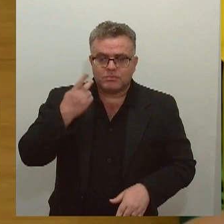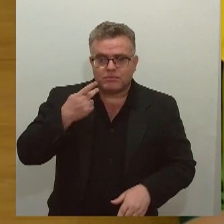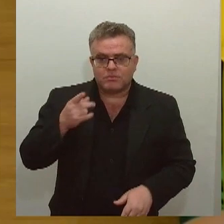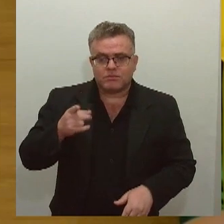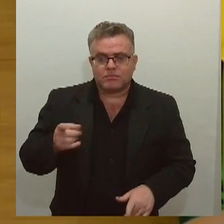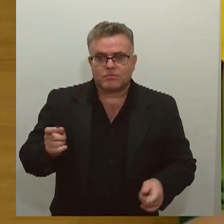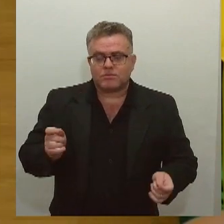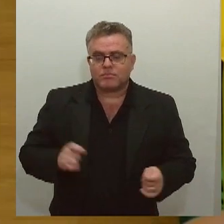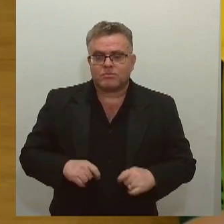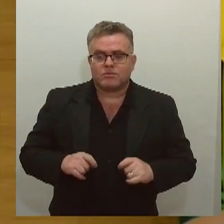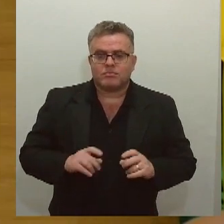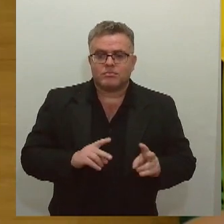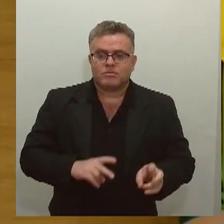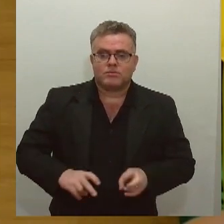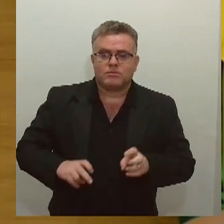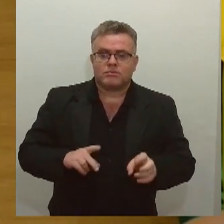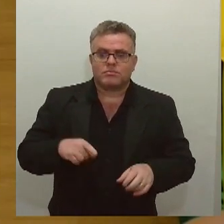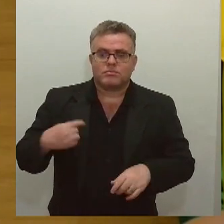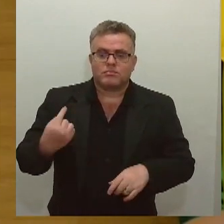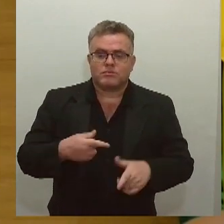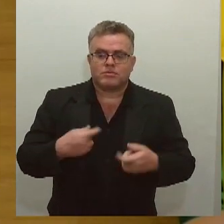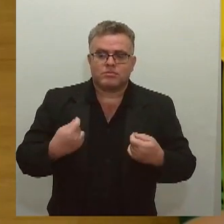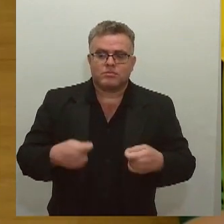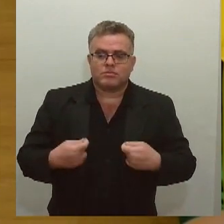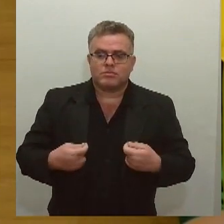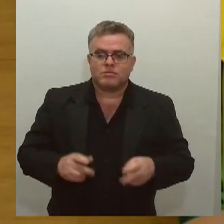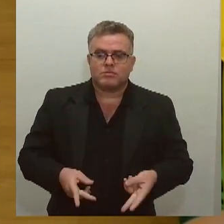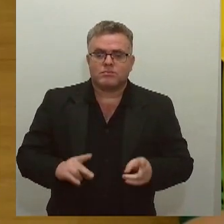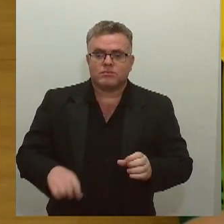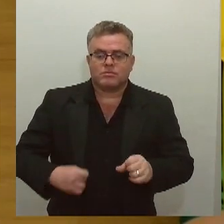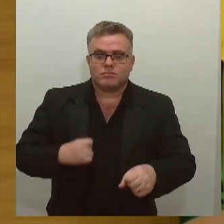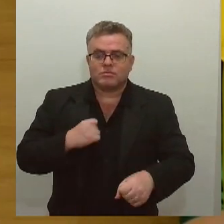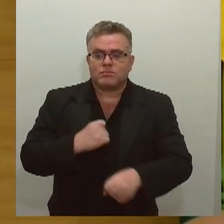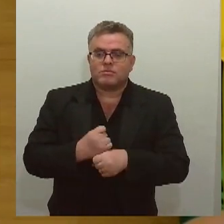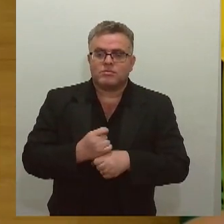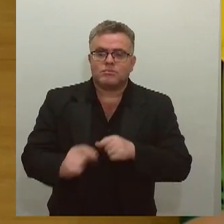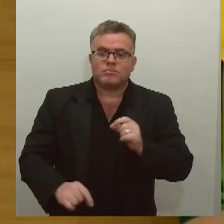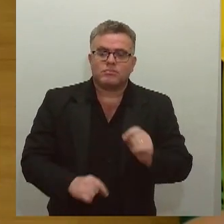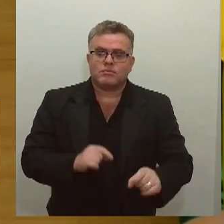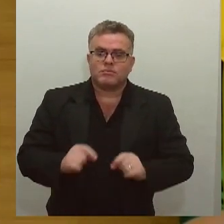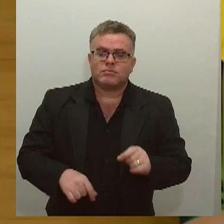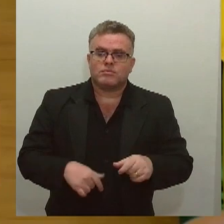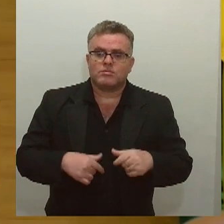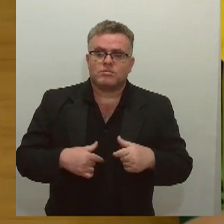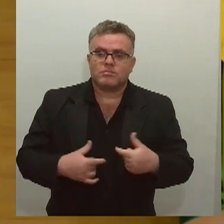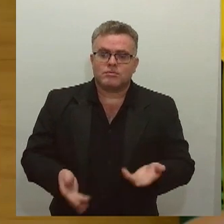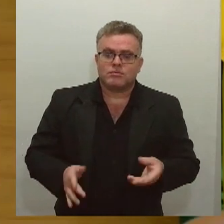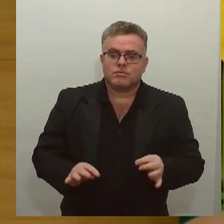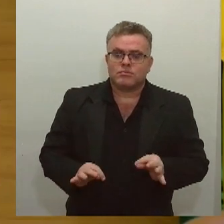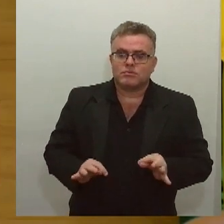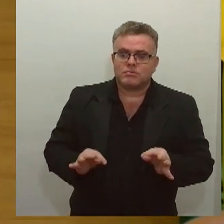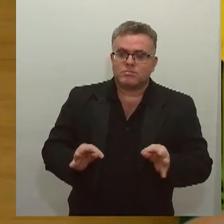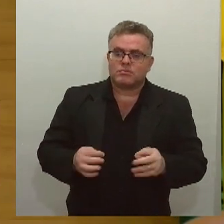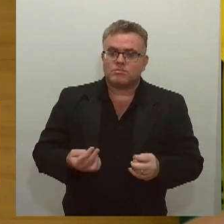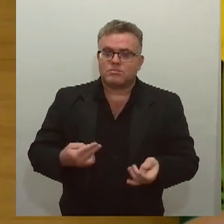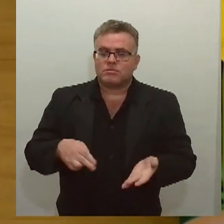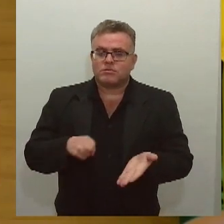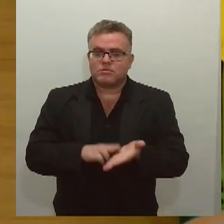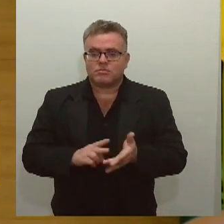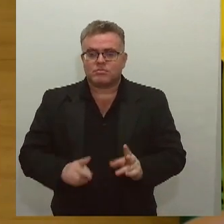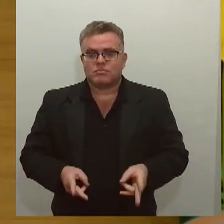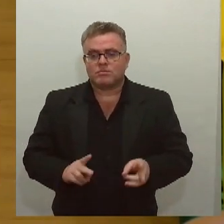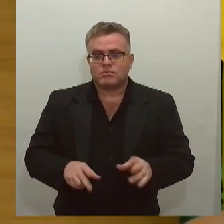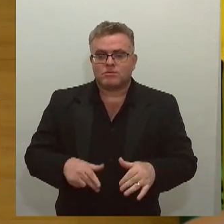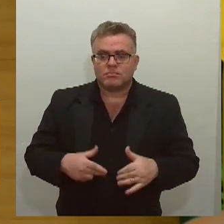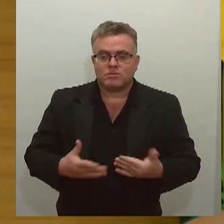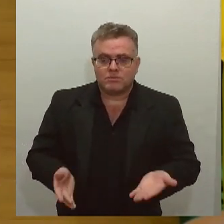Porque nós precisamos defender, realmente, a agropecuária, aqueles pequenos, médios e grandes produtores também do nosso estado. Então nós criamos essa frente para fazer essa